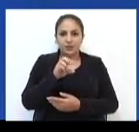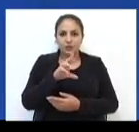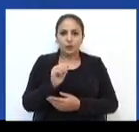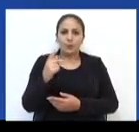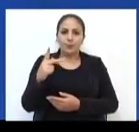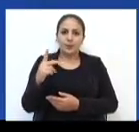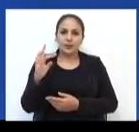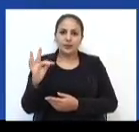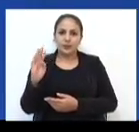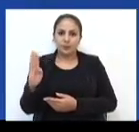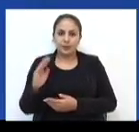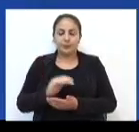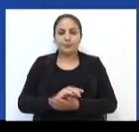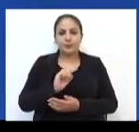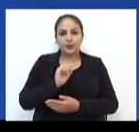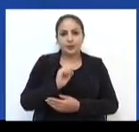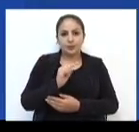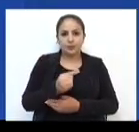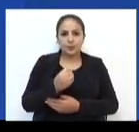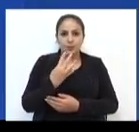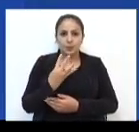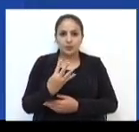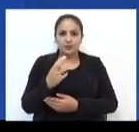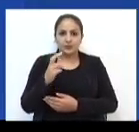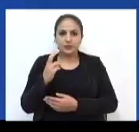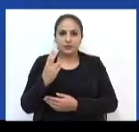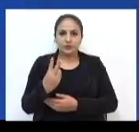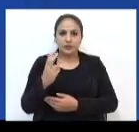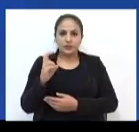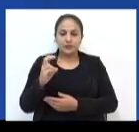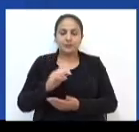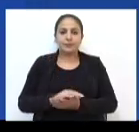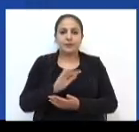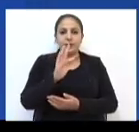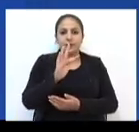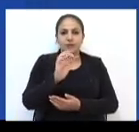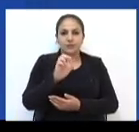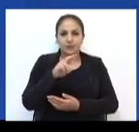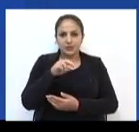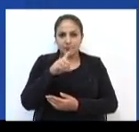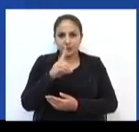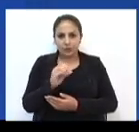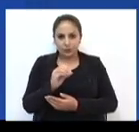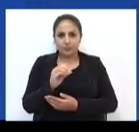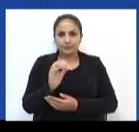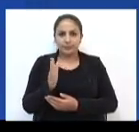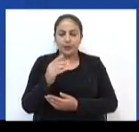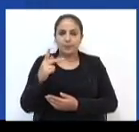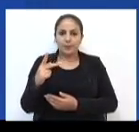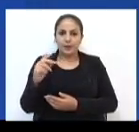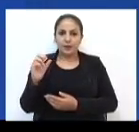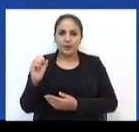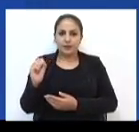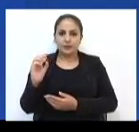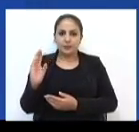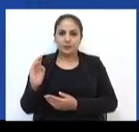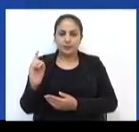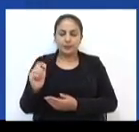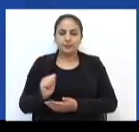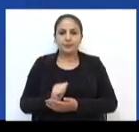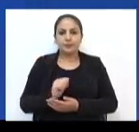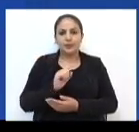PTB, 1.425. Fernando Rigon, do PSDB, 1